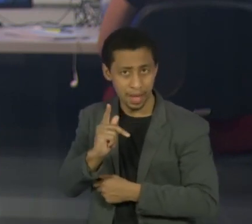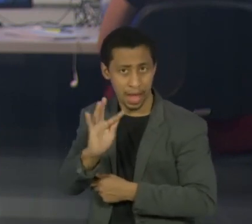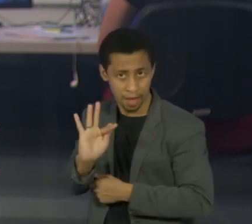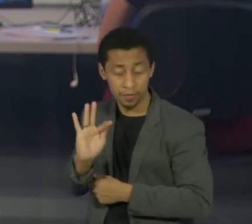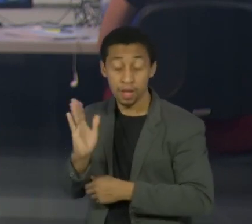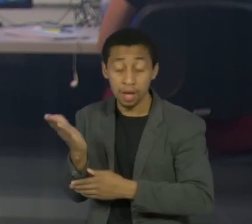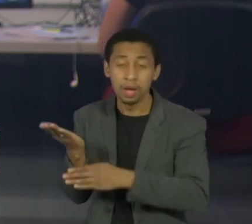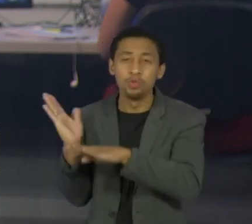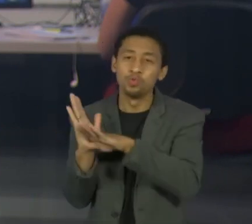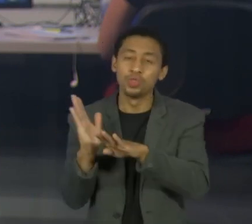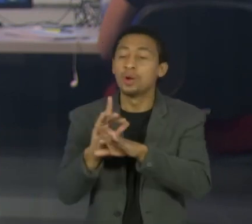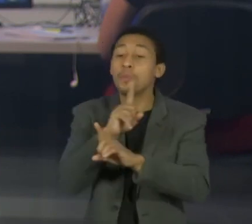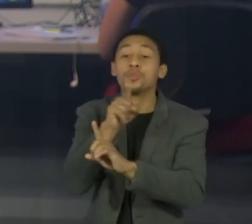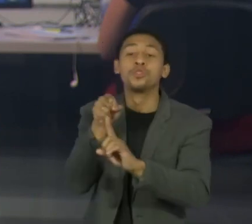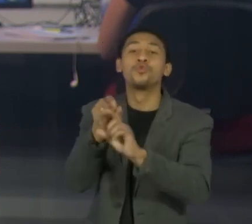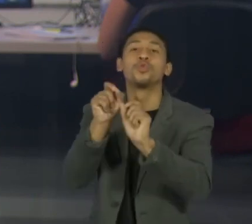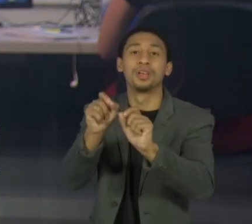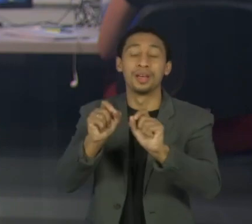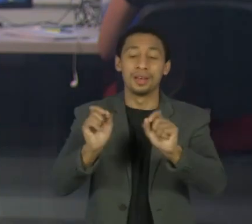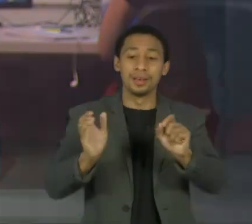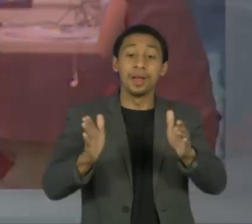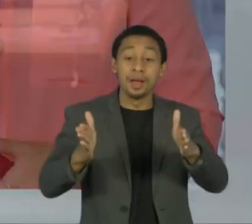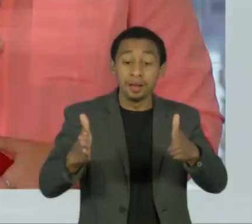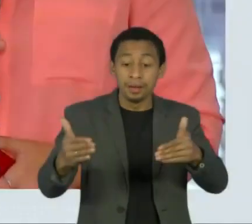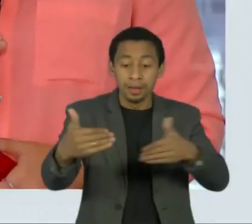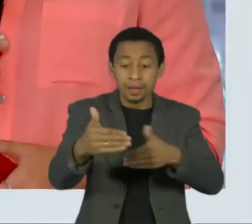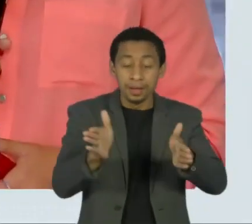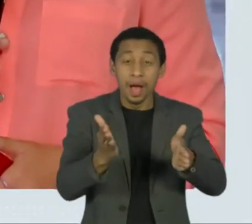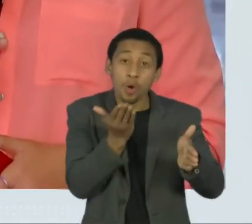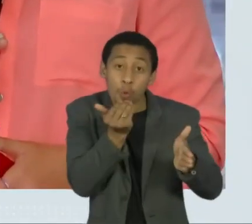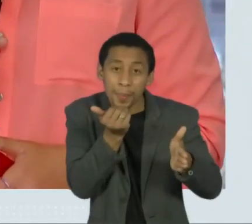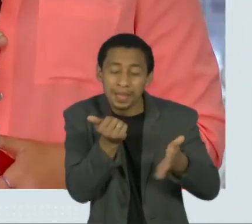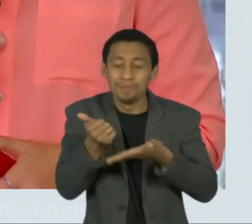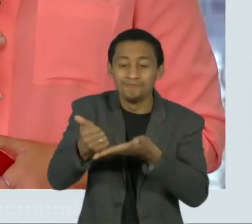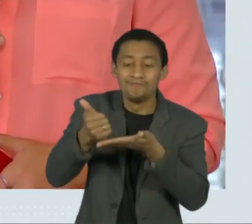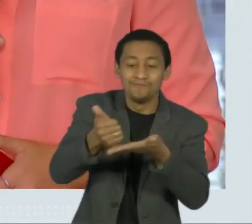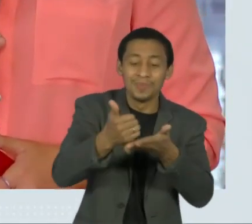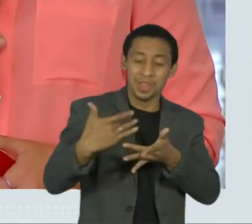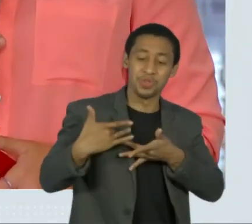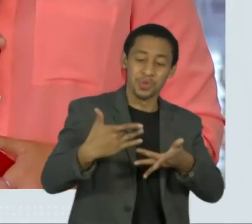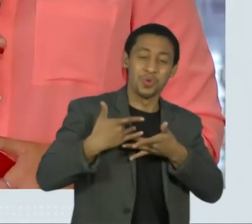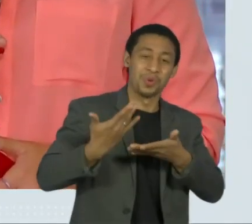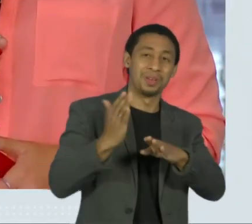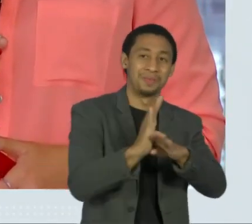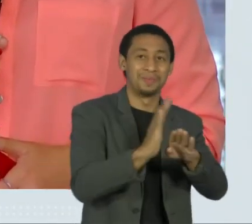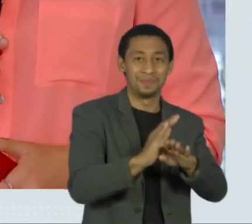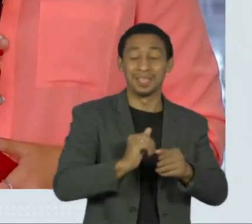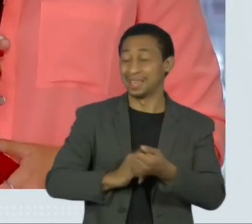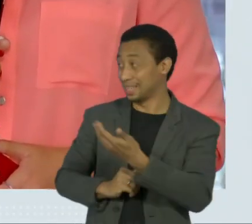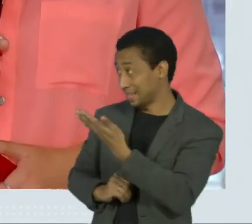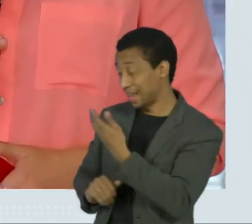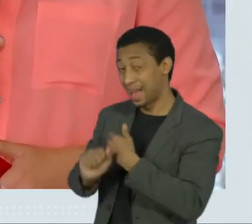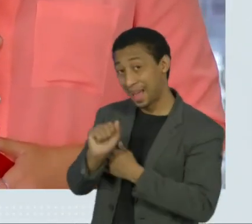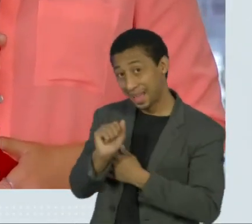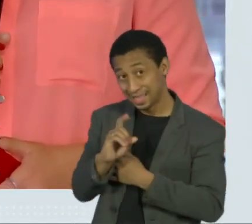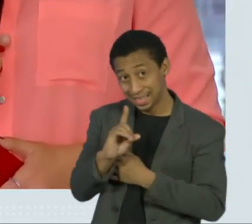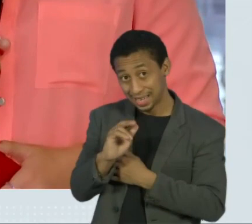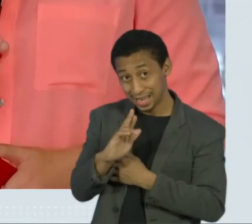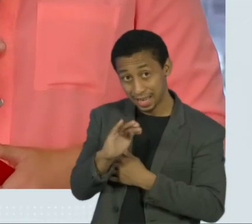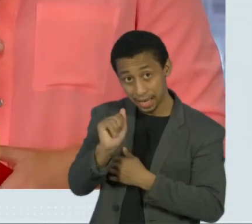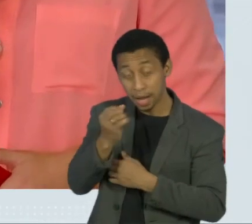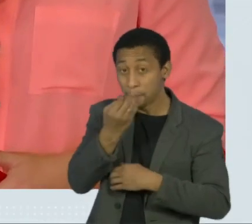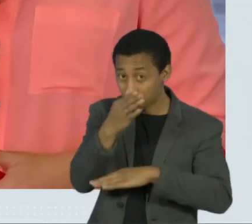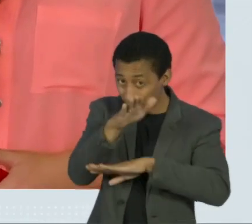dos necessitados em tempos de pandemia. A repórter Adriana Cimino tem mais detalhes e conversa com a gente agora. Boa tarde, Adriana.